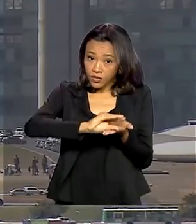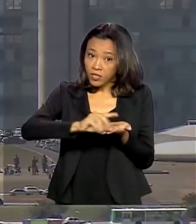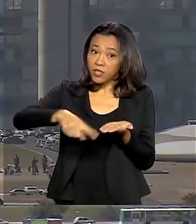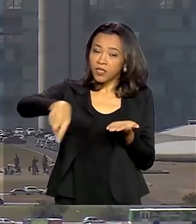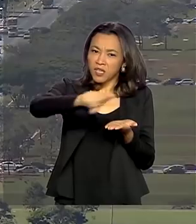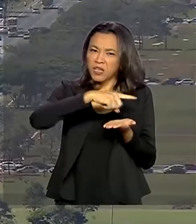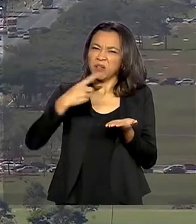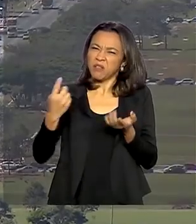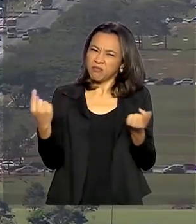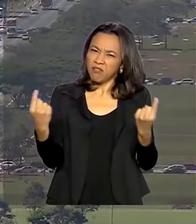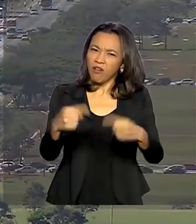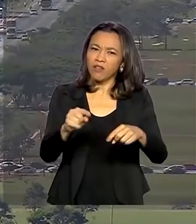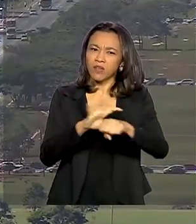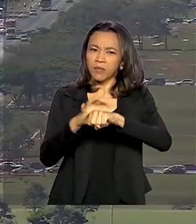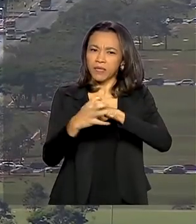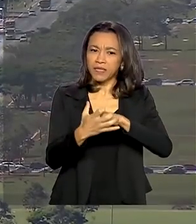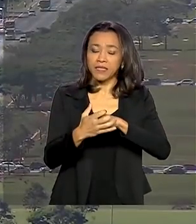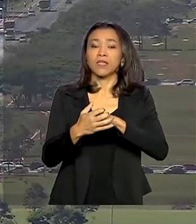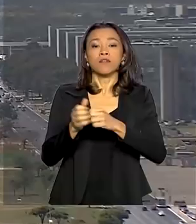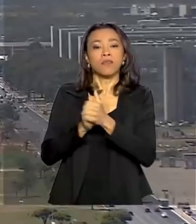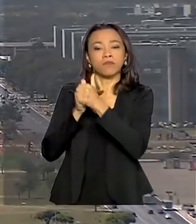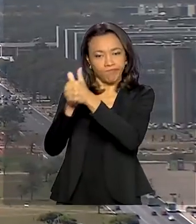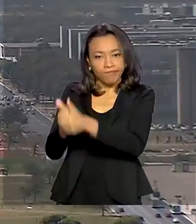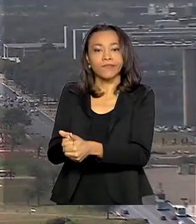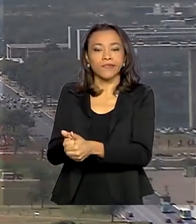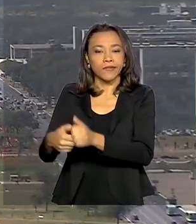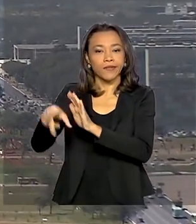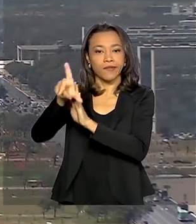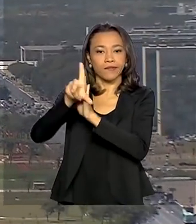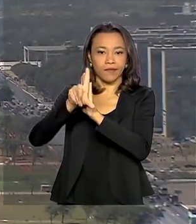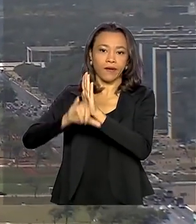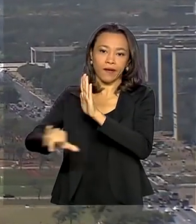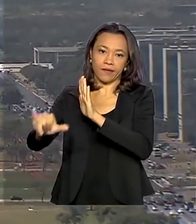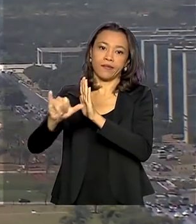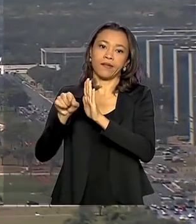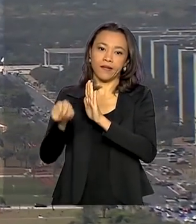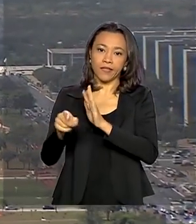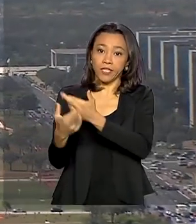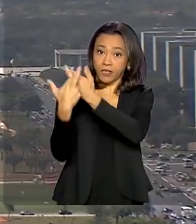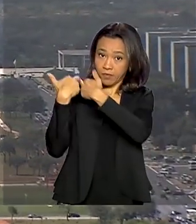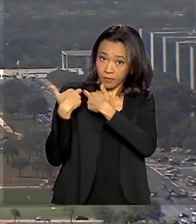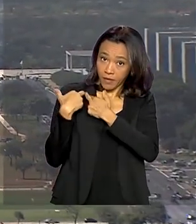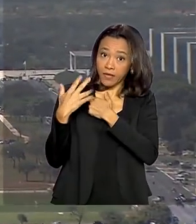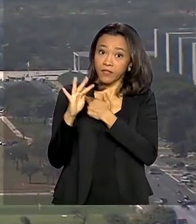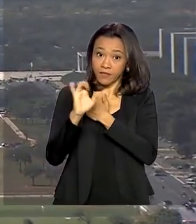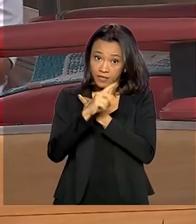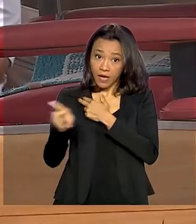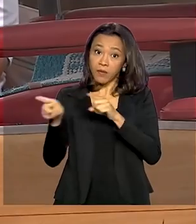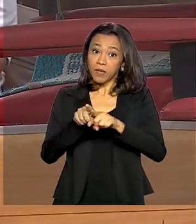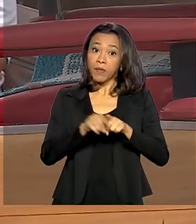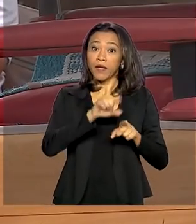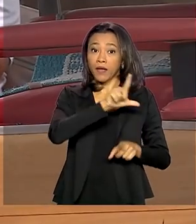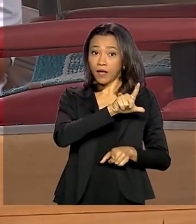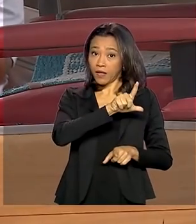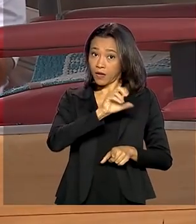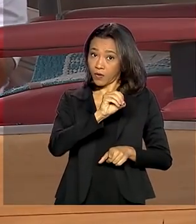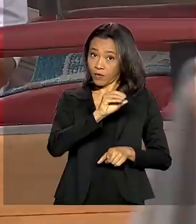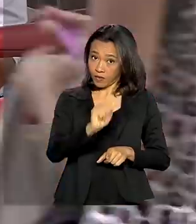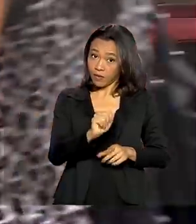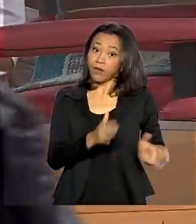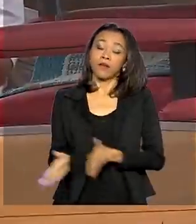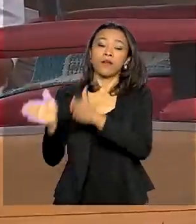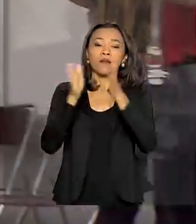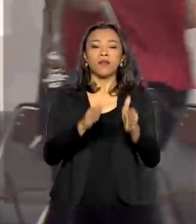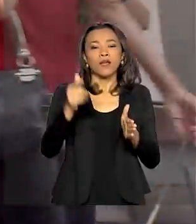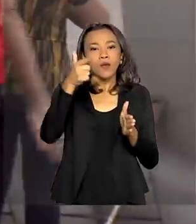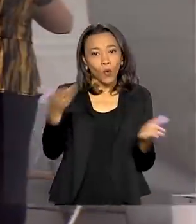enfrentar a pandemia sem descumprir a lei de responsabilidade fiscal e a lei orçamentária. E o Senado deve votar